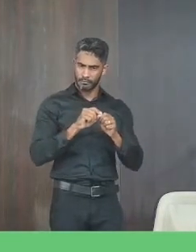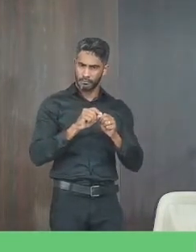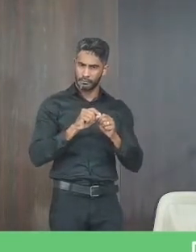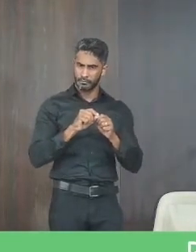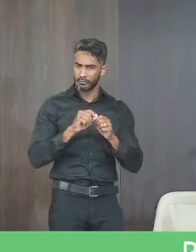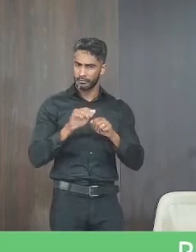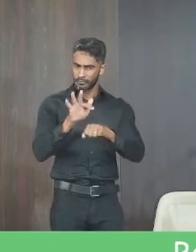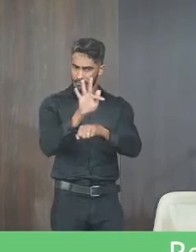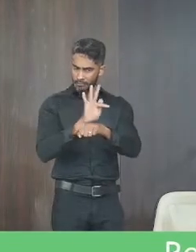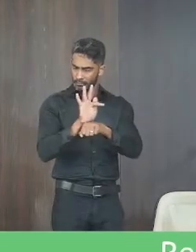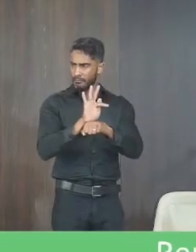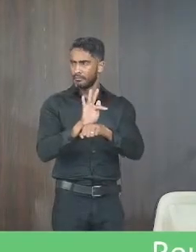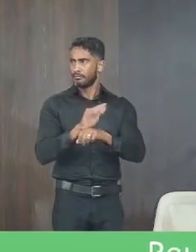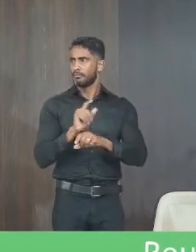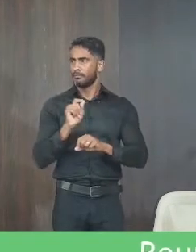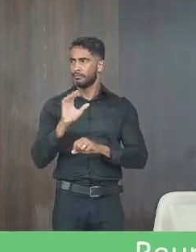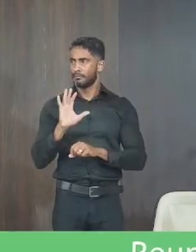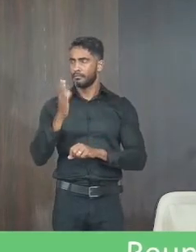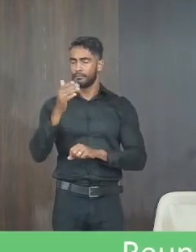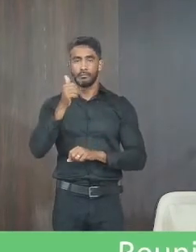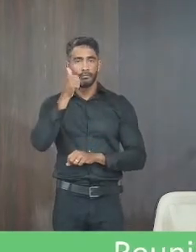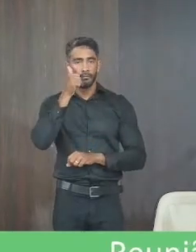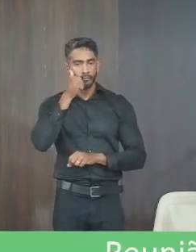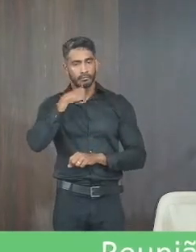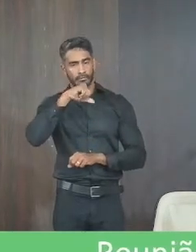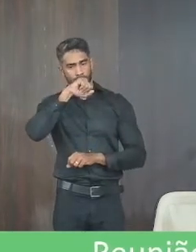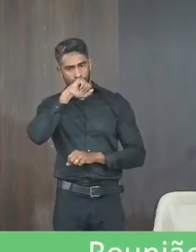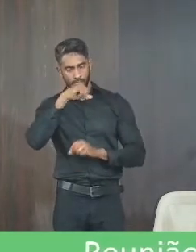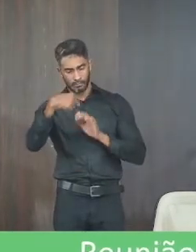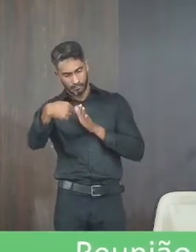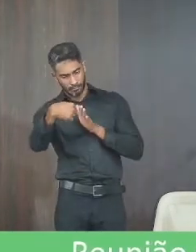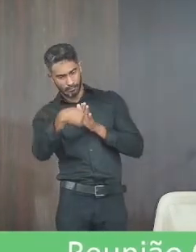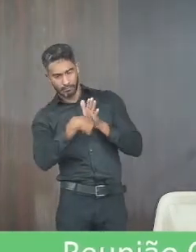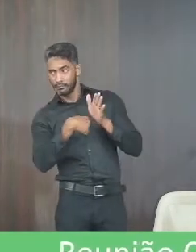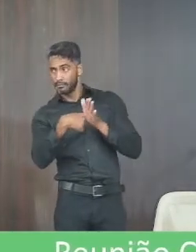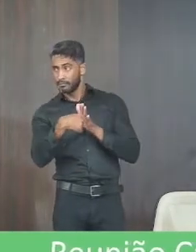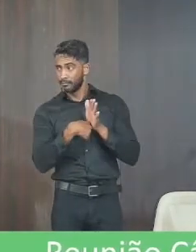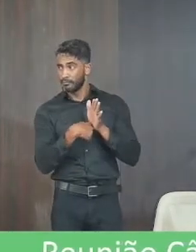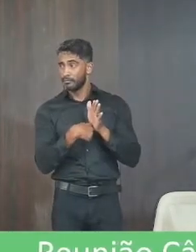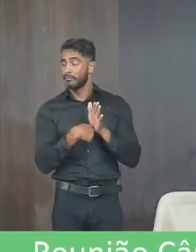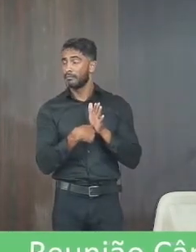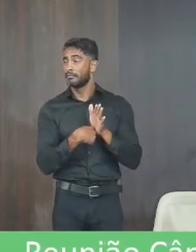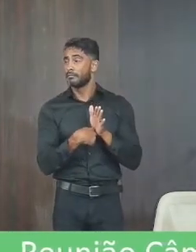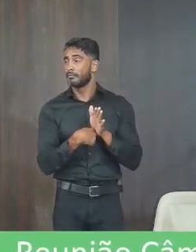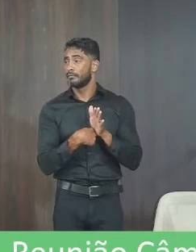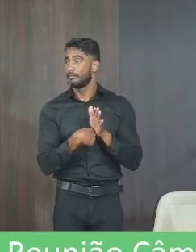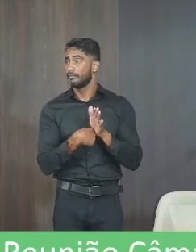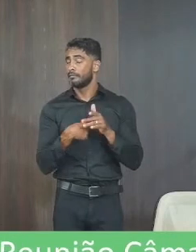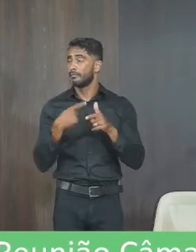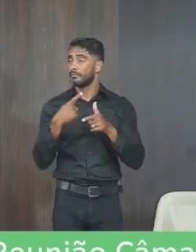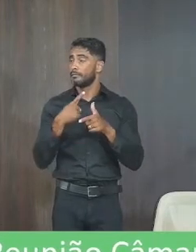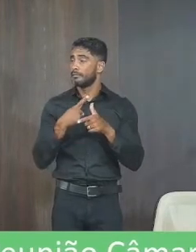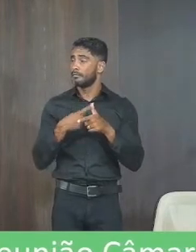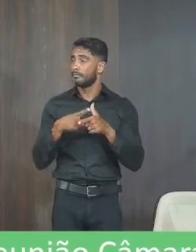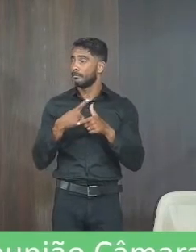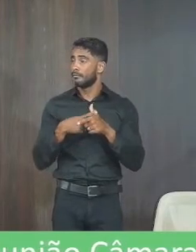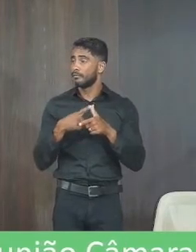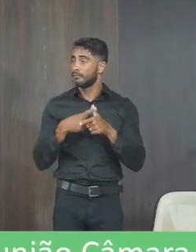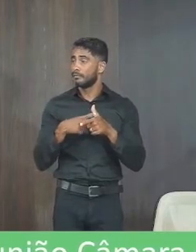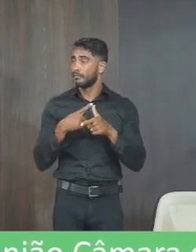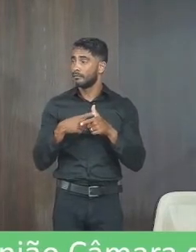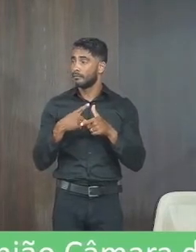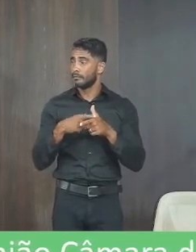hoje o acontece hoje uma mãe me procurou uma mãe me procurou com o problema de